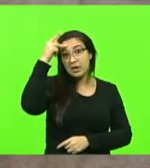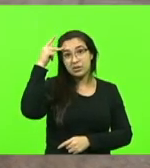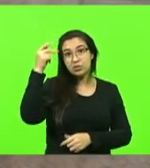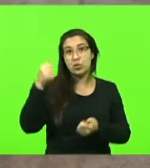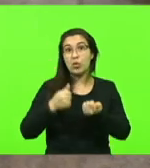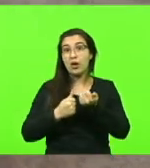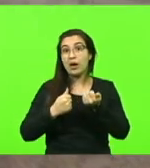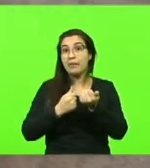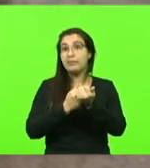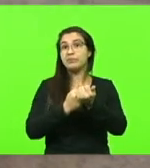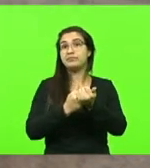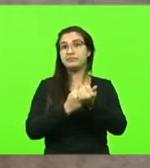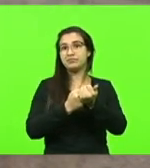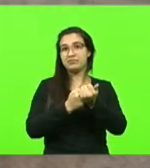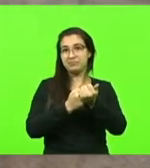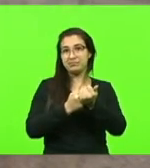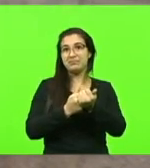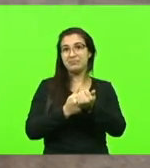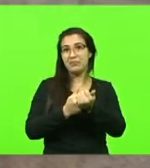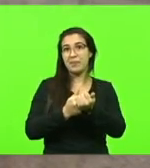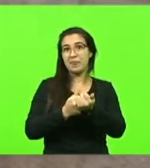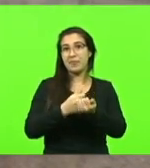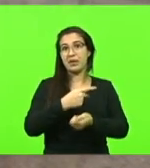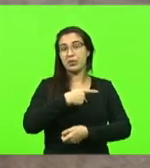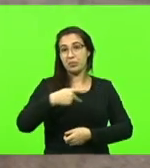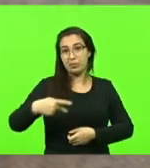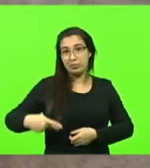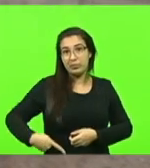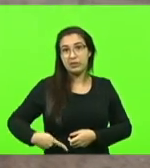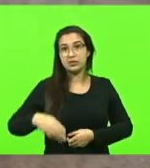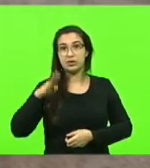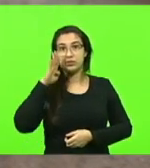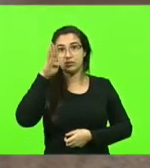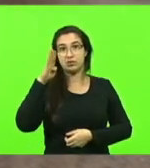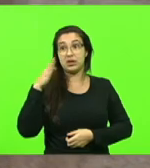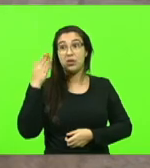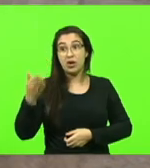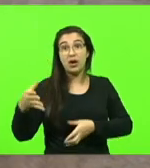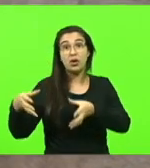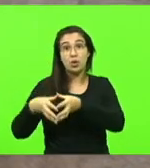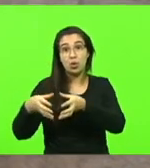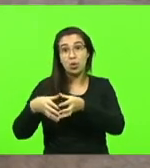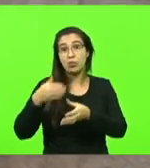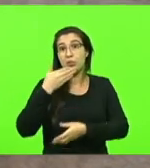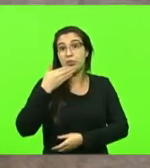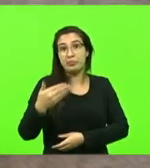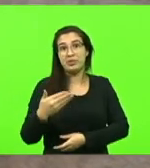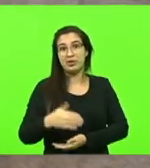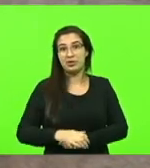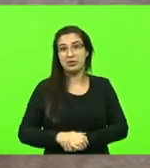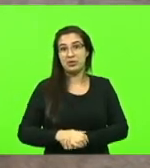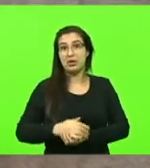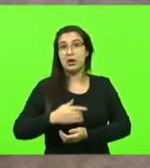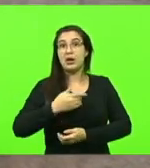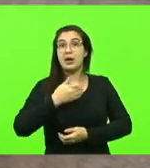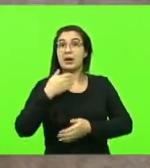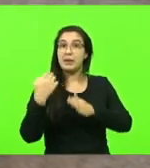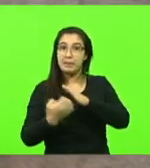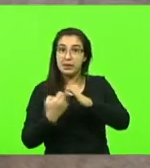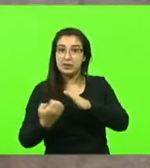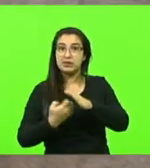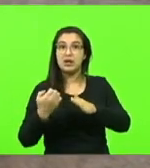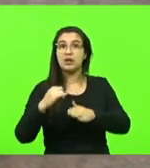das pessoas do presidente Bolsonaro foram eles que pediram grandes empresários de Jaraguá e região